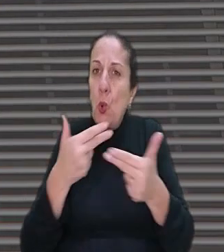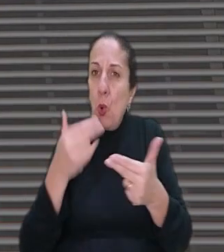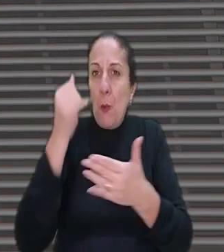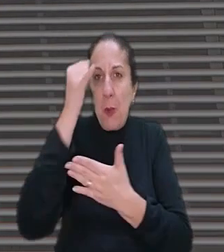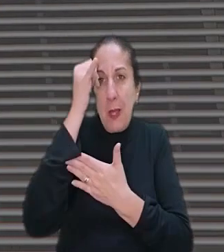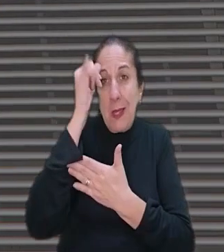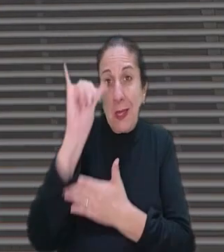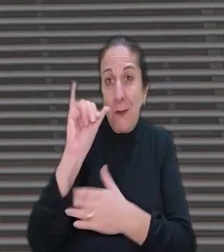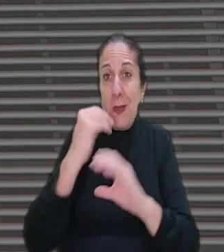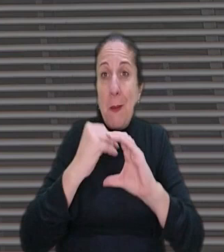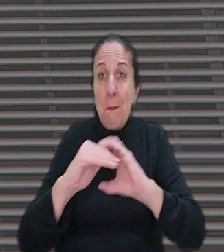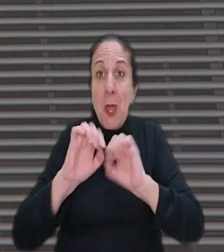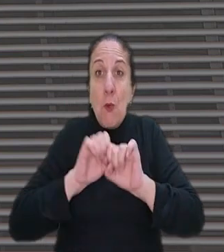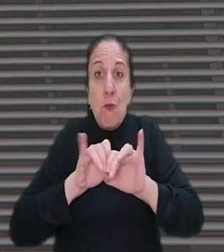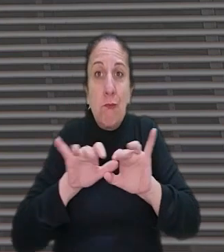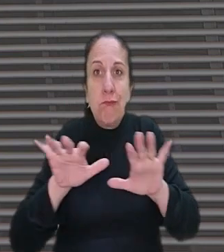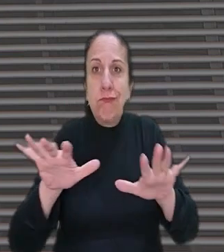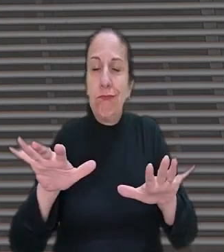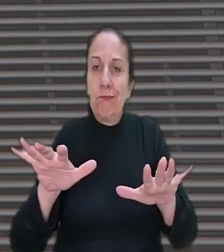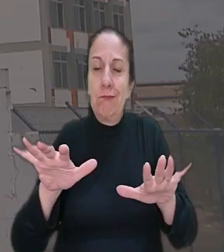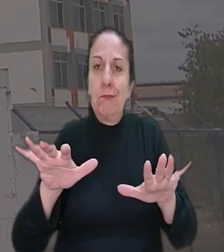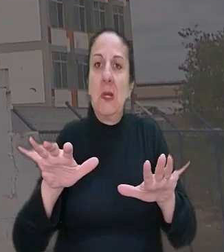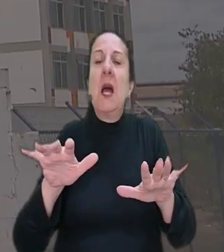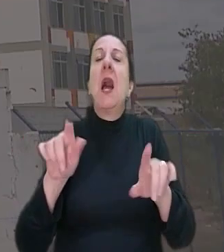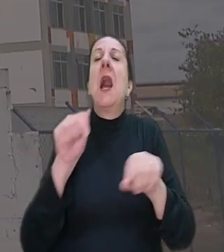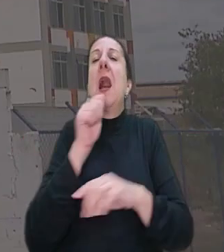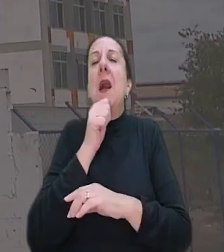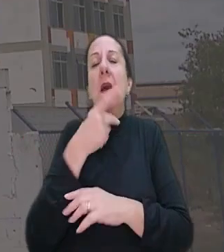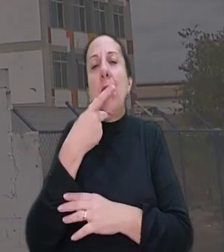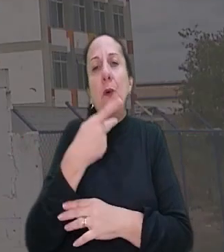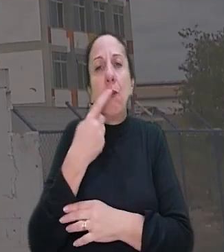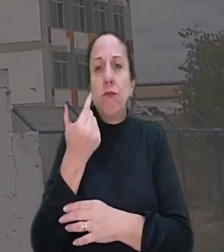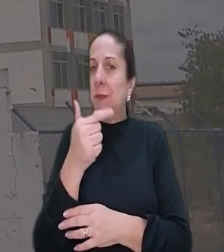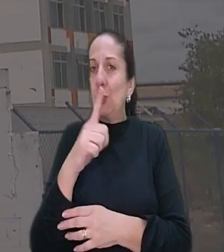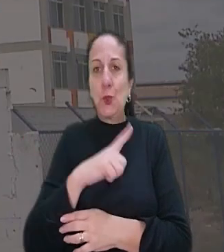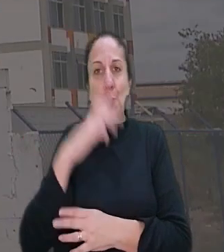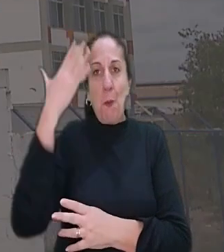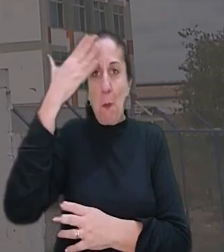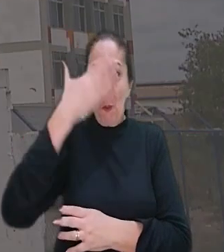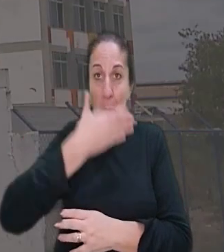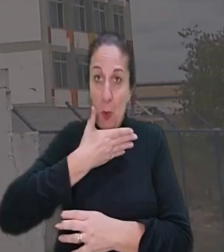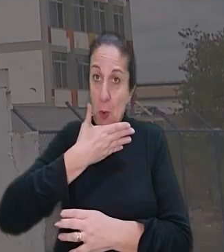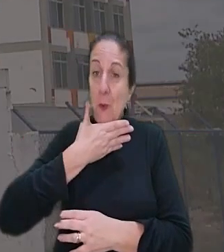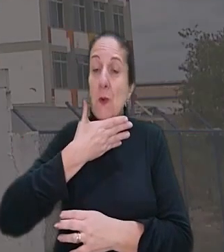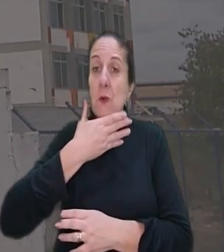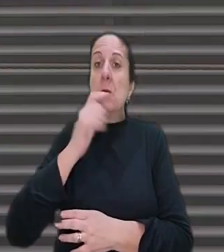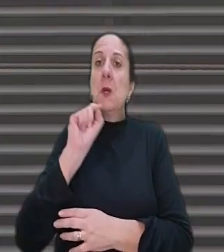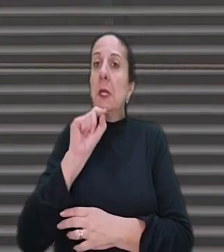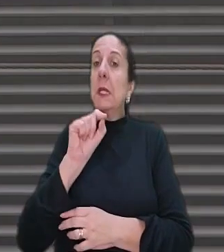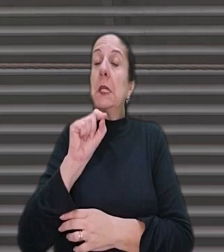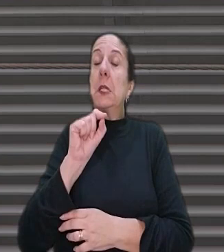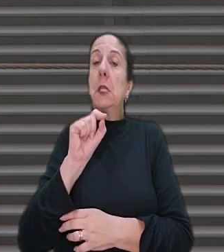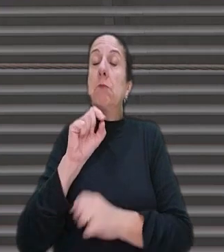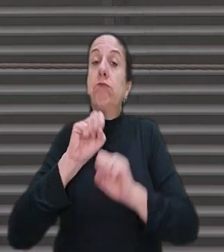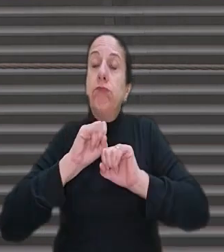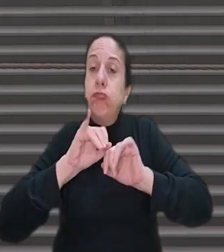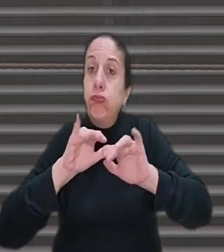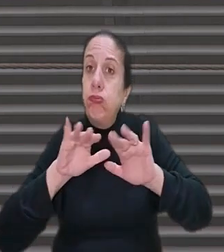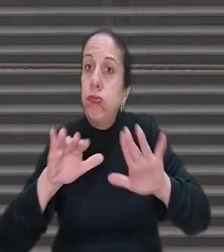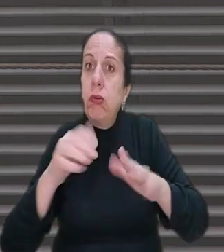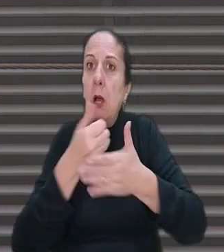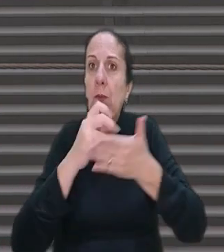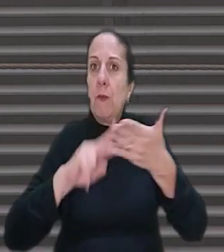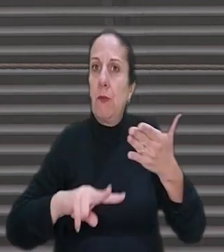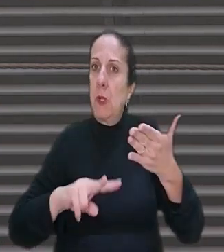as medidas para evitar que o e-mail se propagasse. Sustentou ainda que não havia comprovação nos autos de que o vazamento da